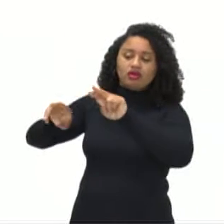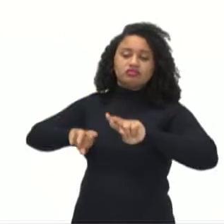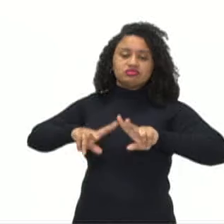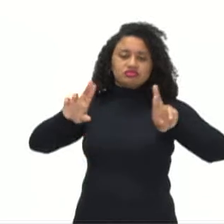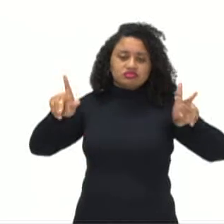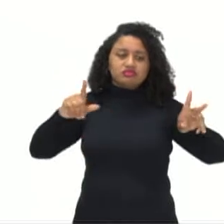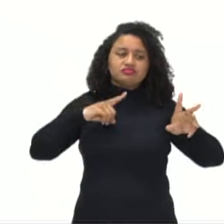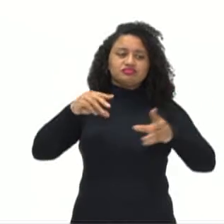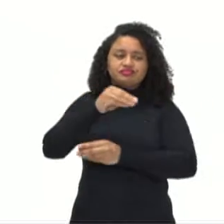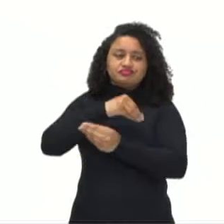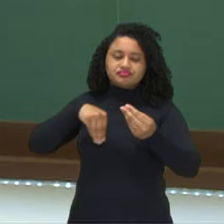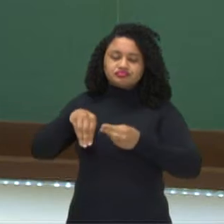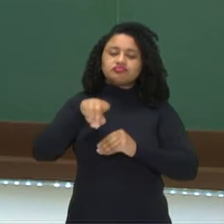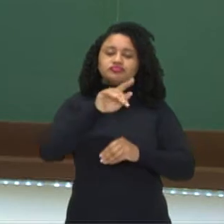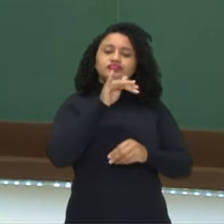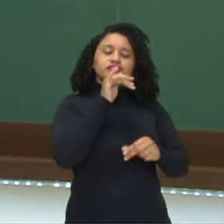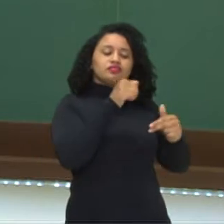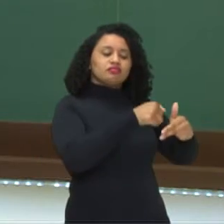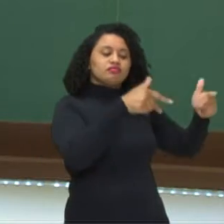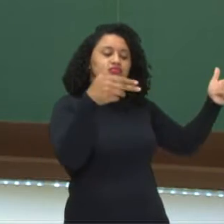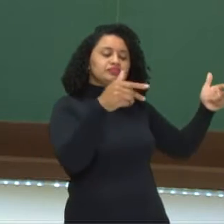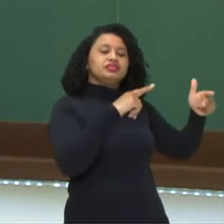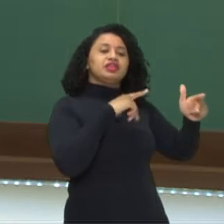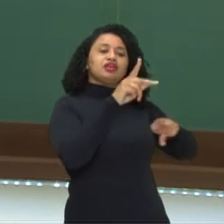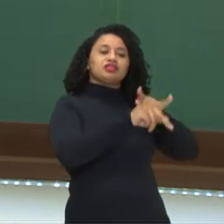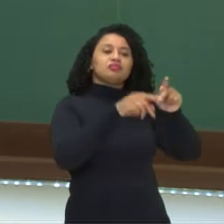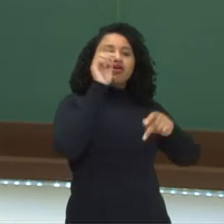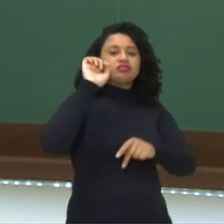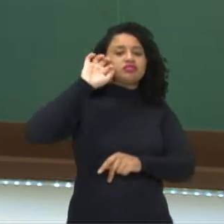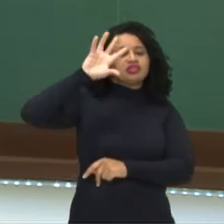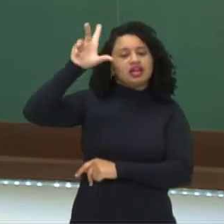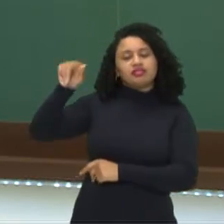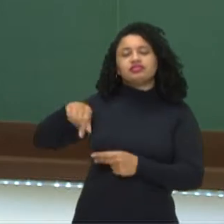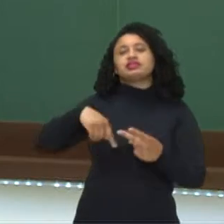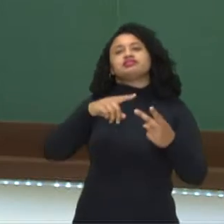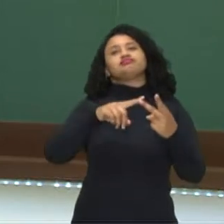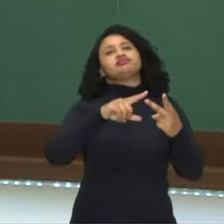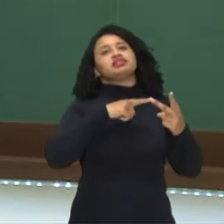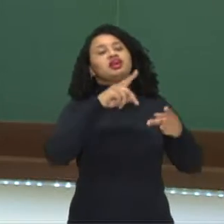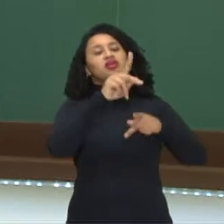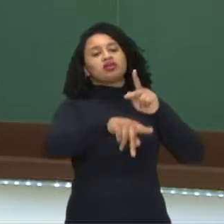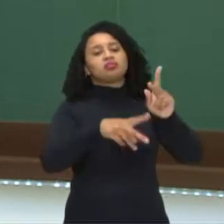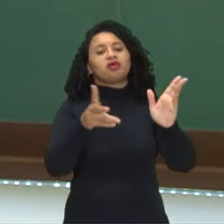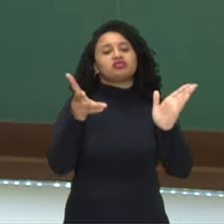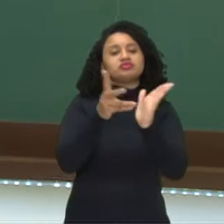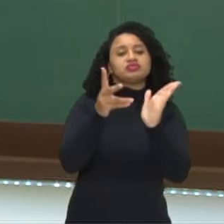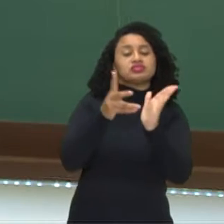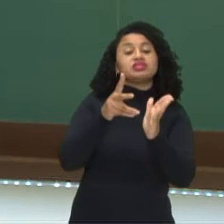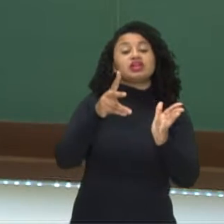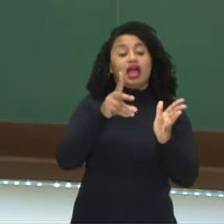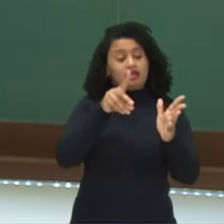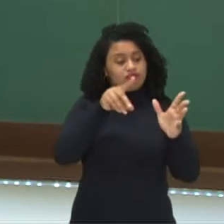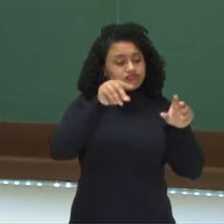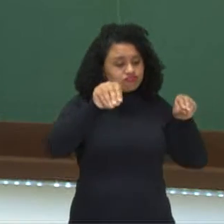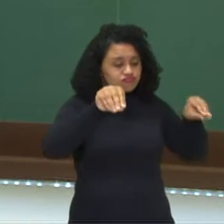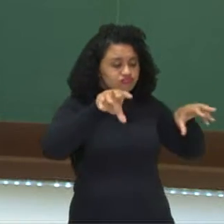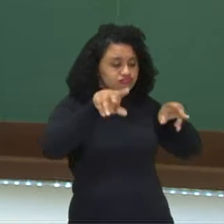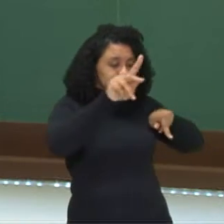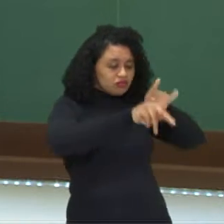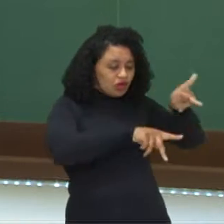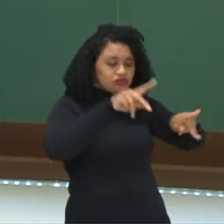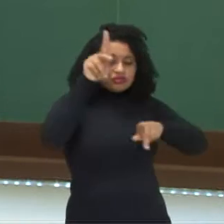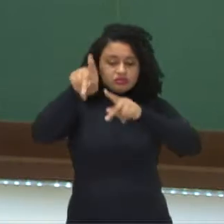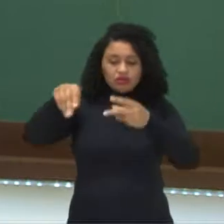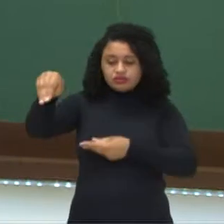por exemplo, na etnia eu tenho os povos africanos, né? Ou povos indígenas. Essa mistura desses povos